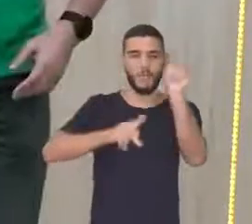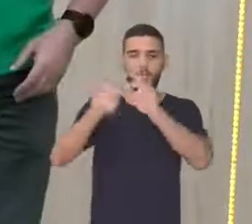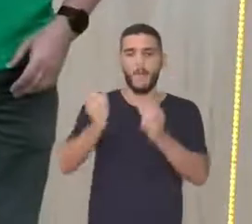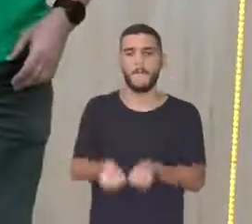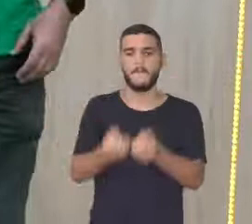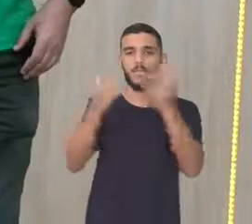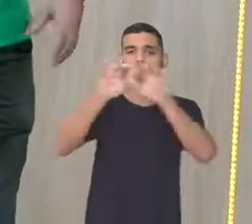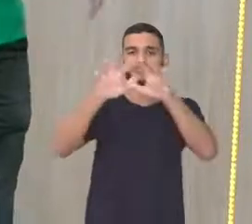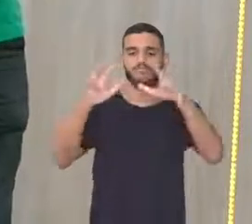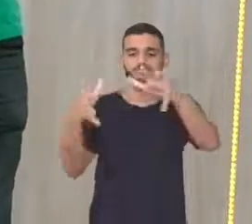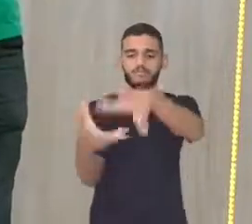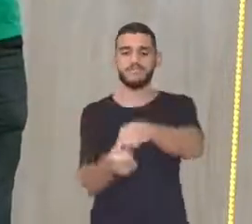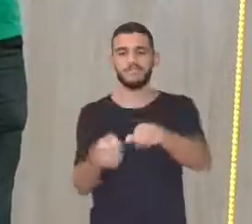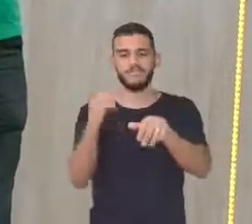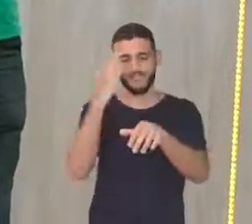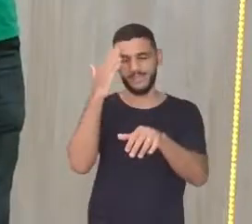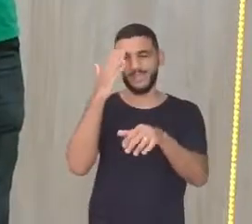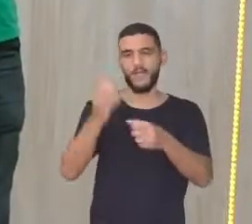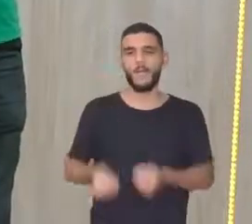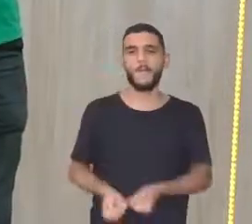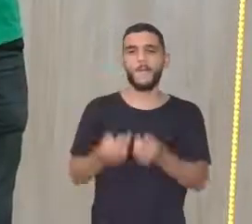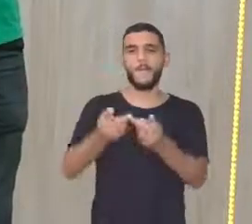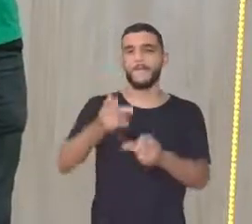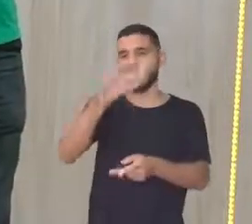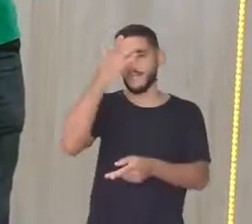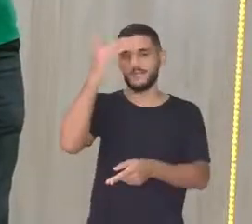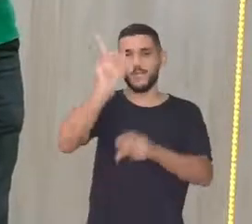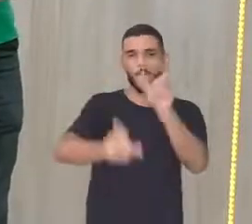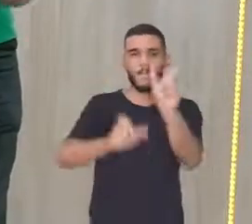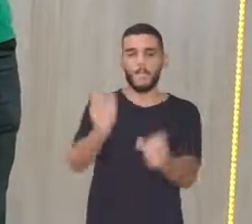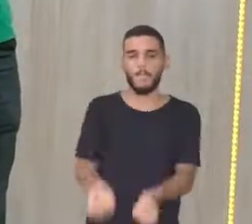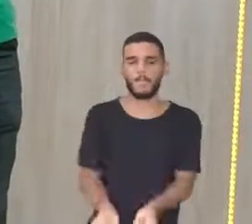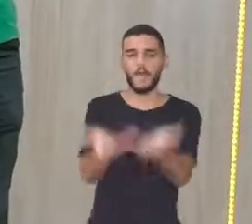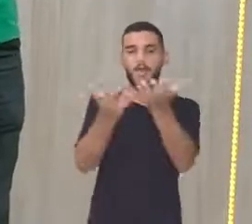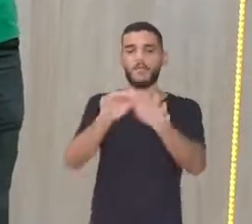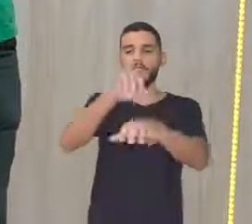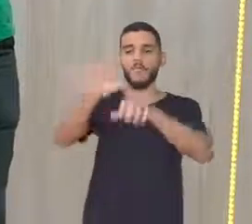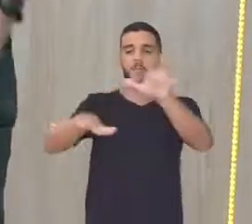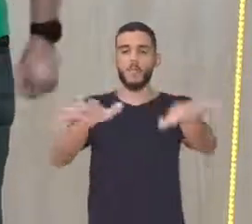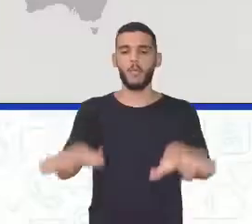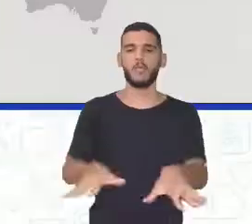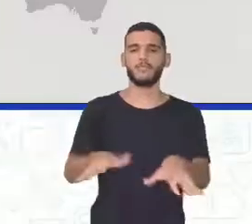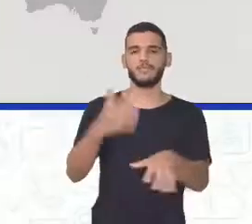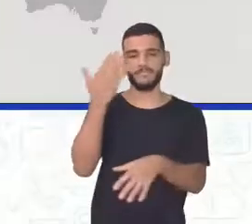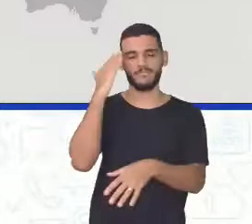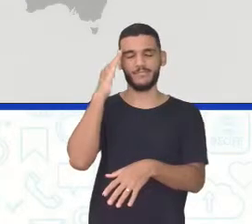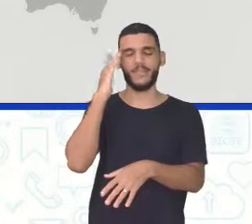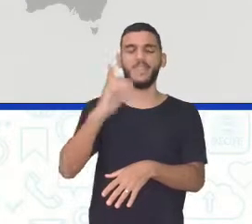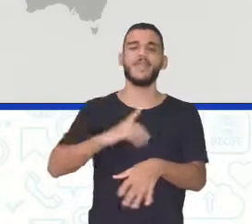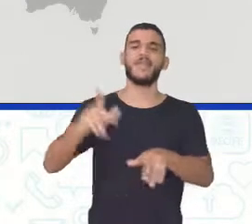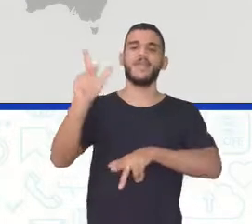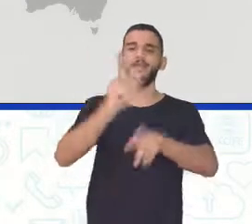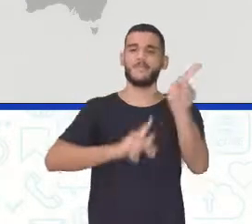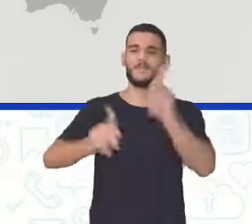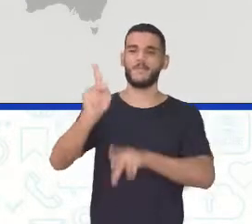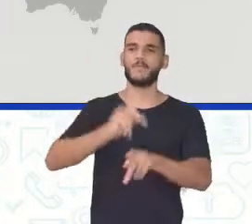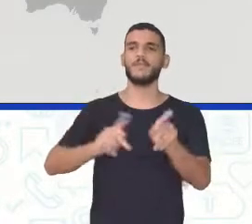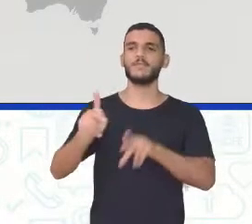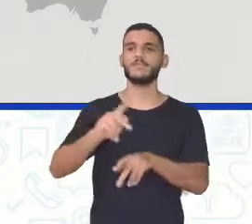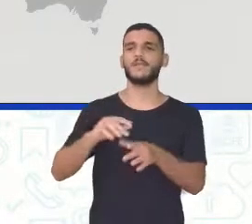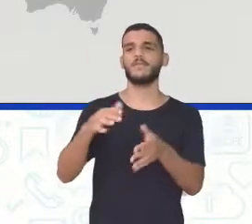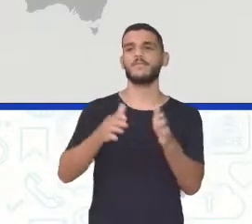Eu adiantei aqui Vou passar pra cá De novo Eu trago aqui a questão Da população Ó Em